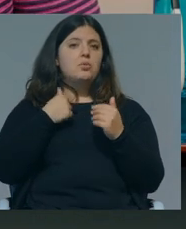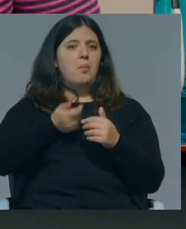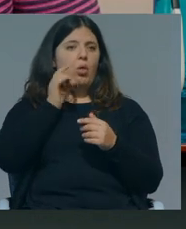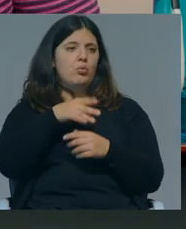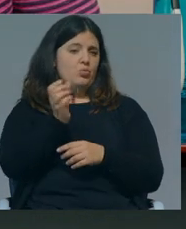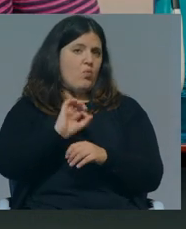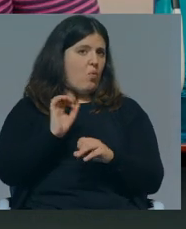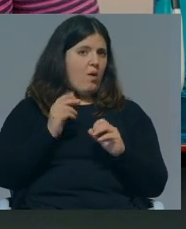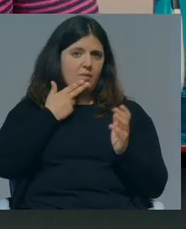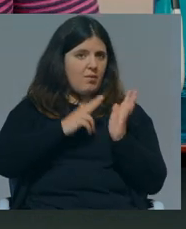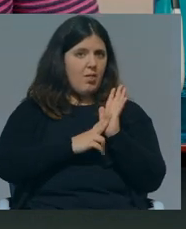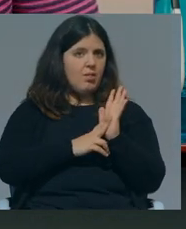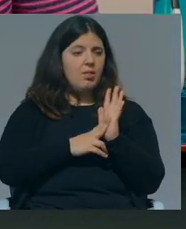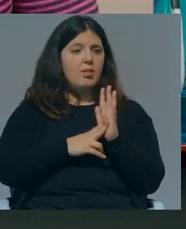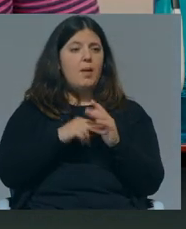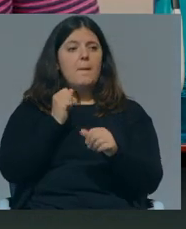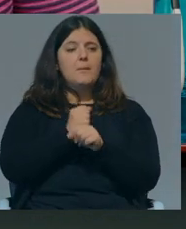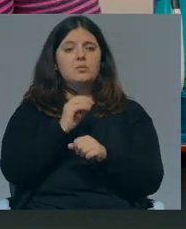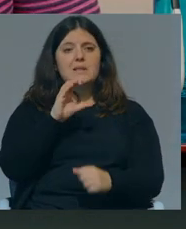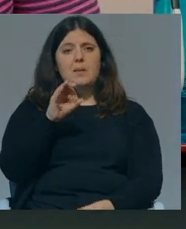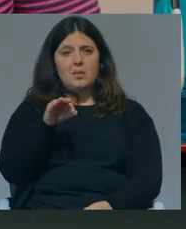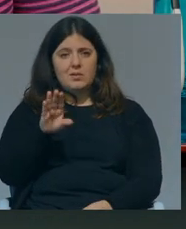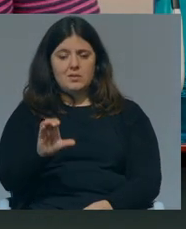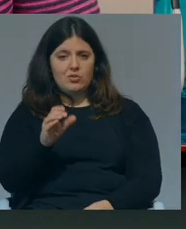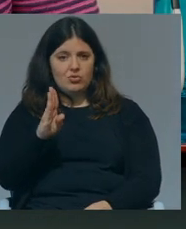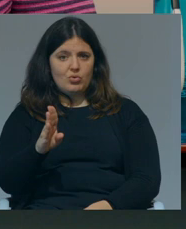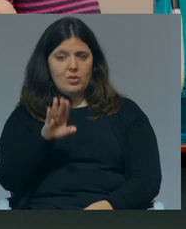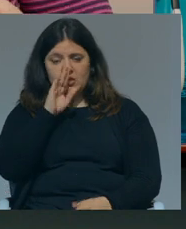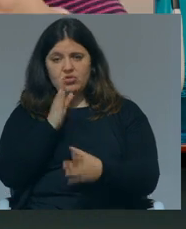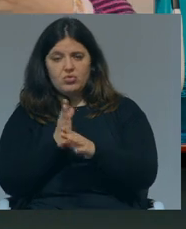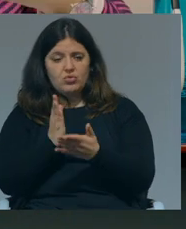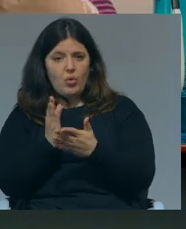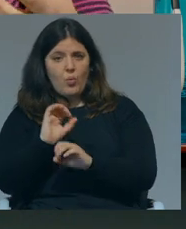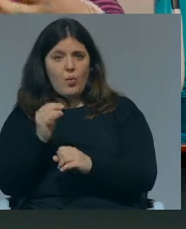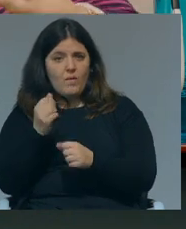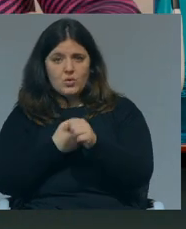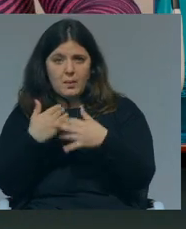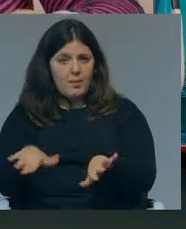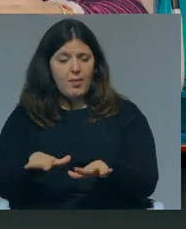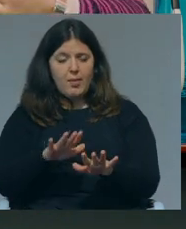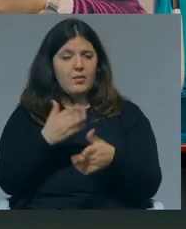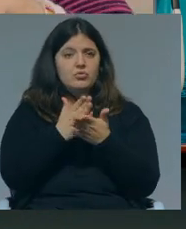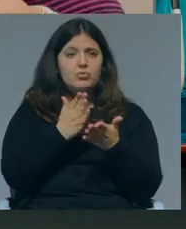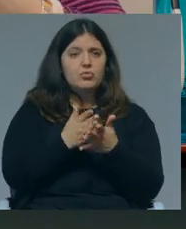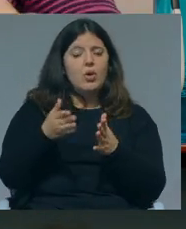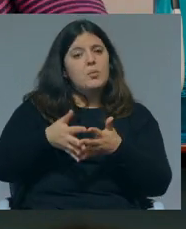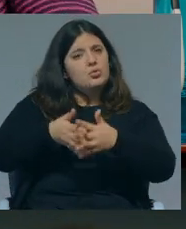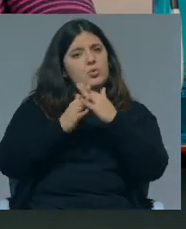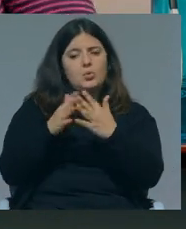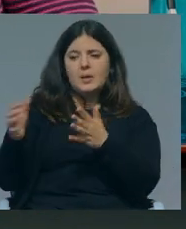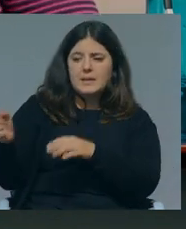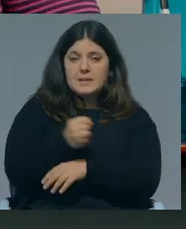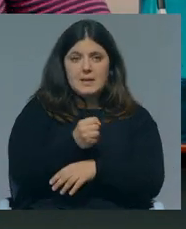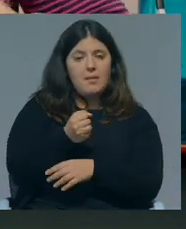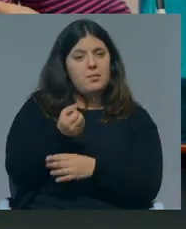que isso, na verdade. Mesmo as CPCJs sem as escolas funcionam muito mal. A escola é uma estrutura de acolhimento que